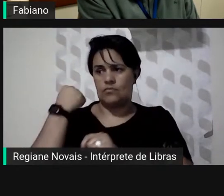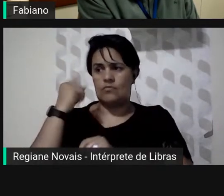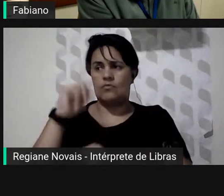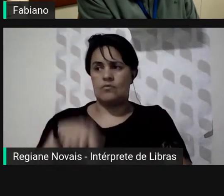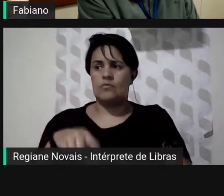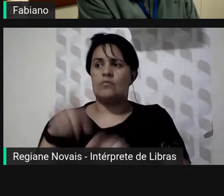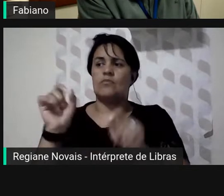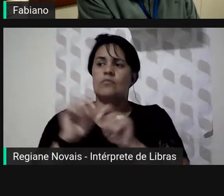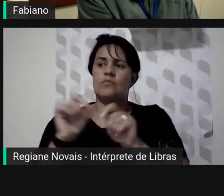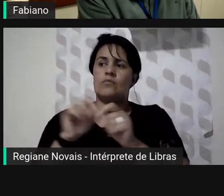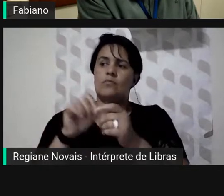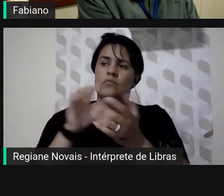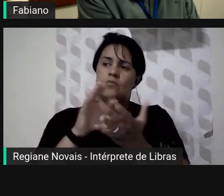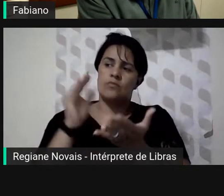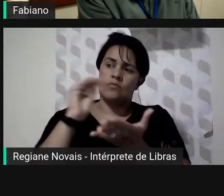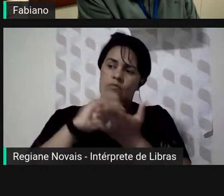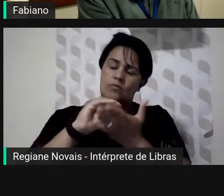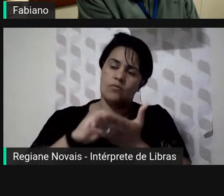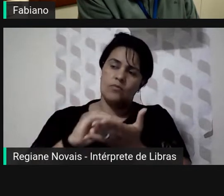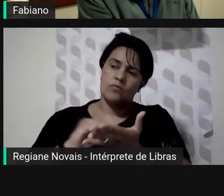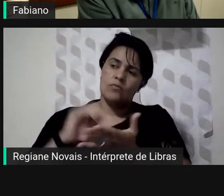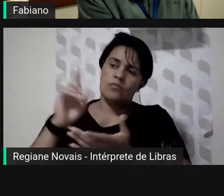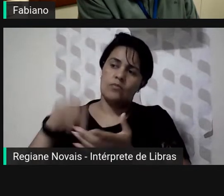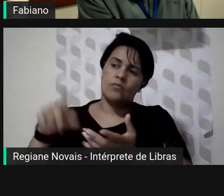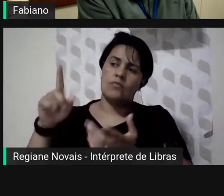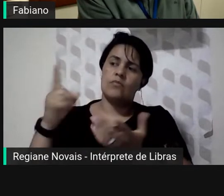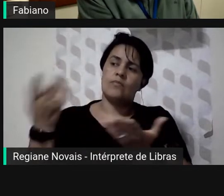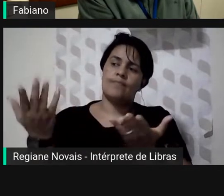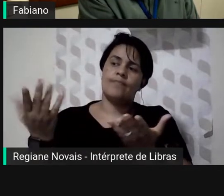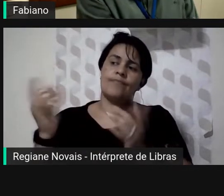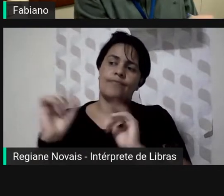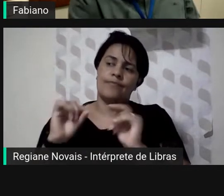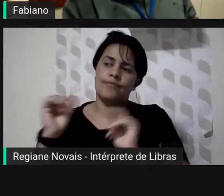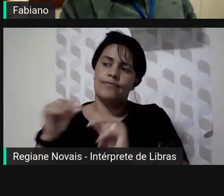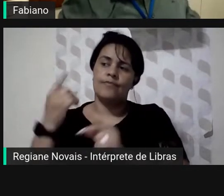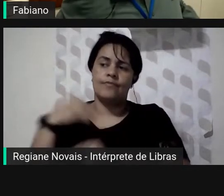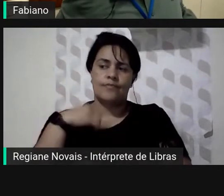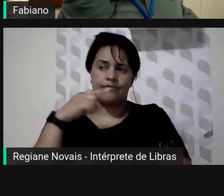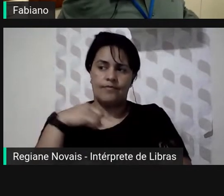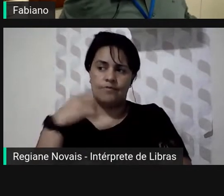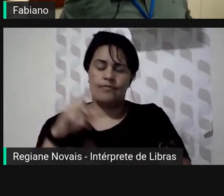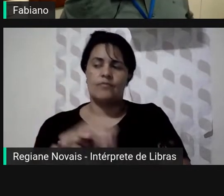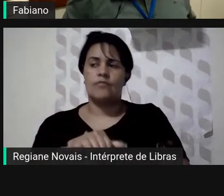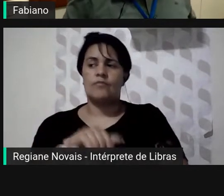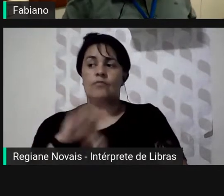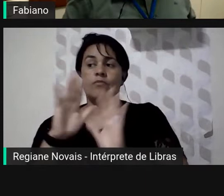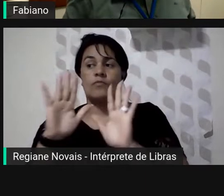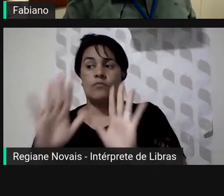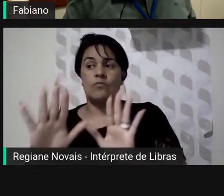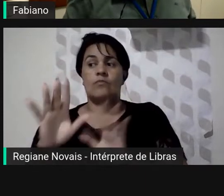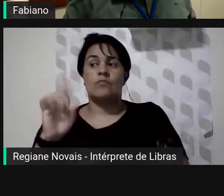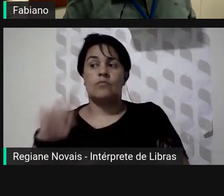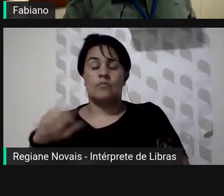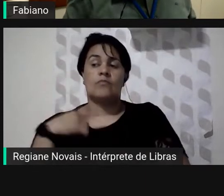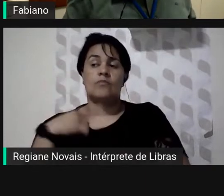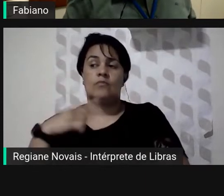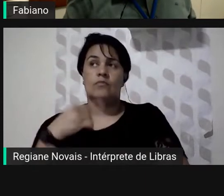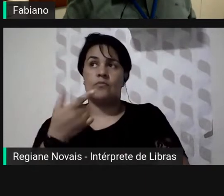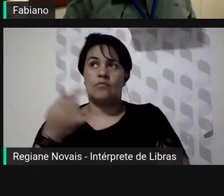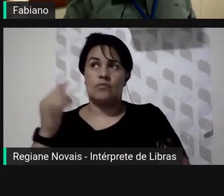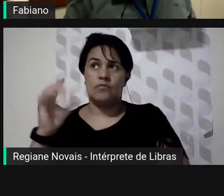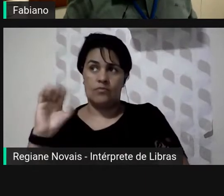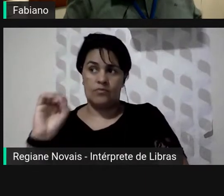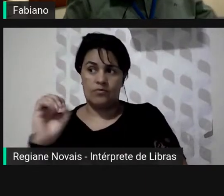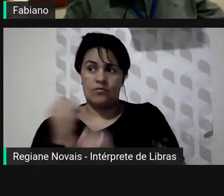automática seja praticamente inviável ao mesmo tempo nos anos 70 houve